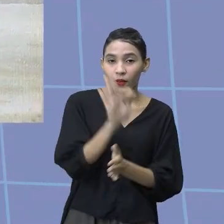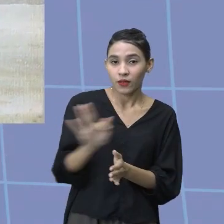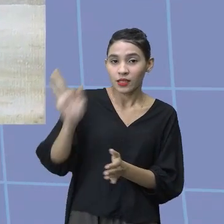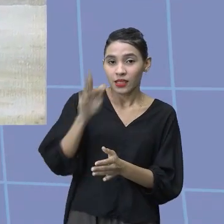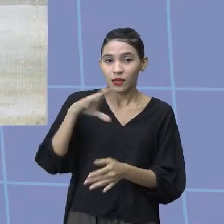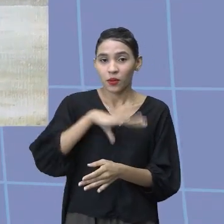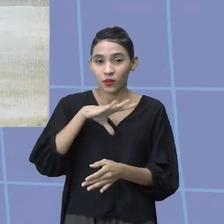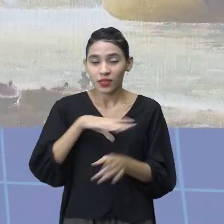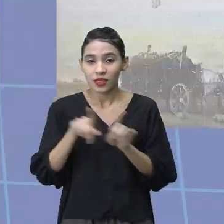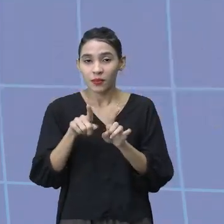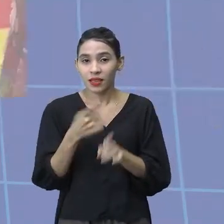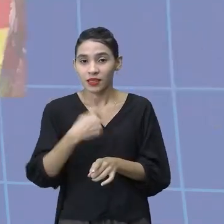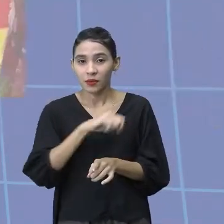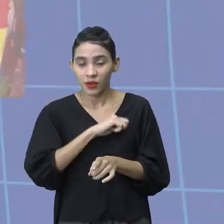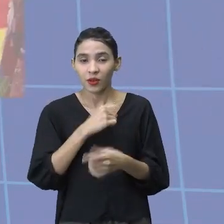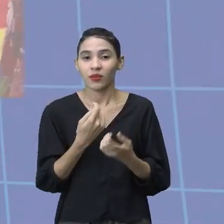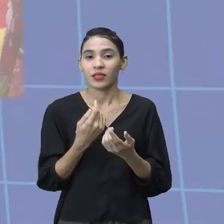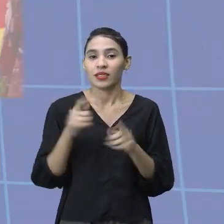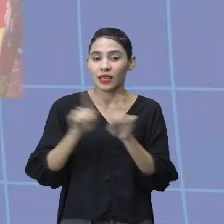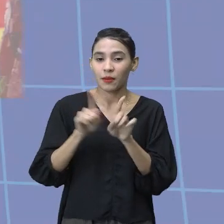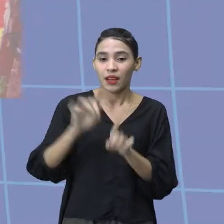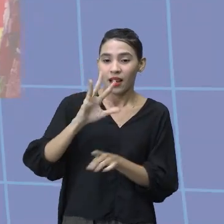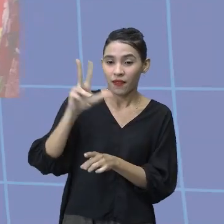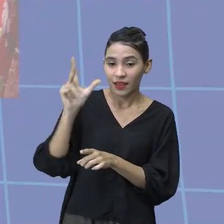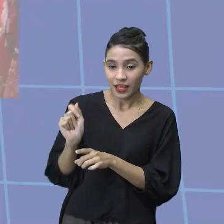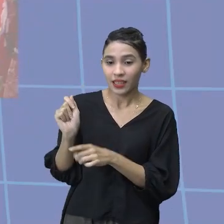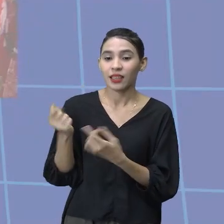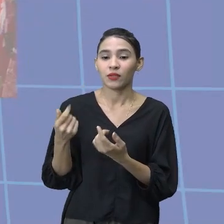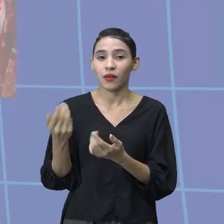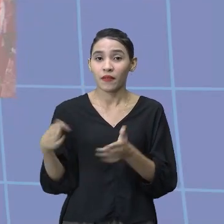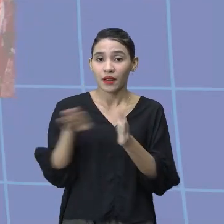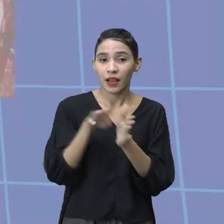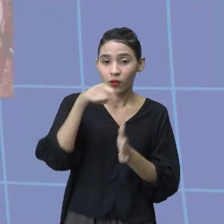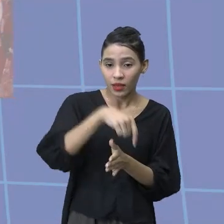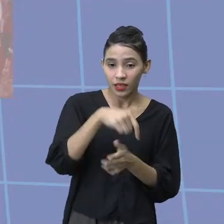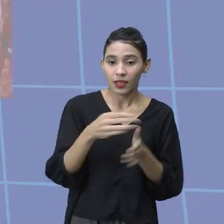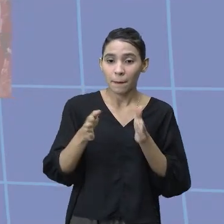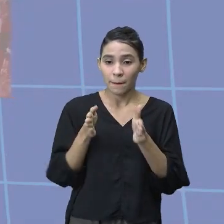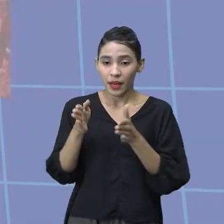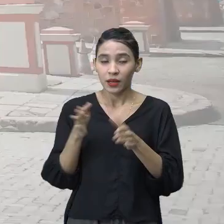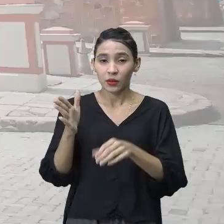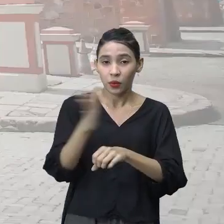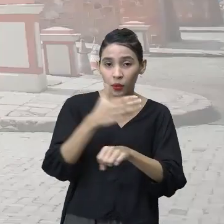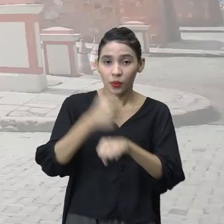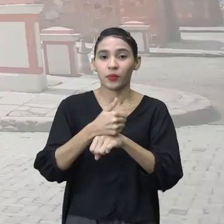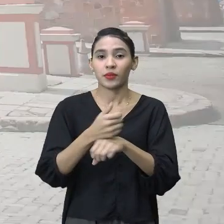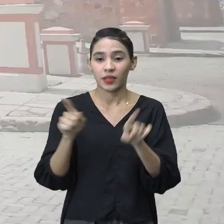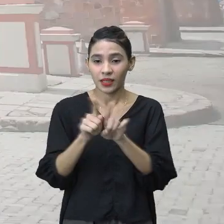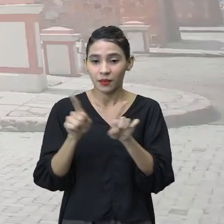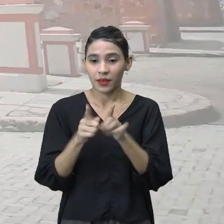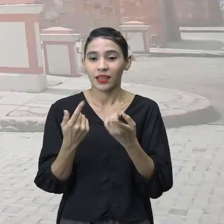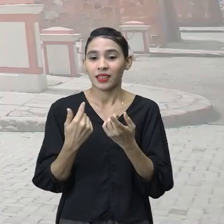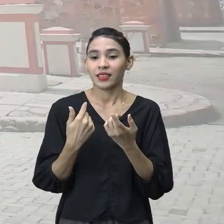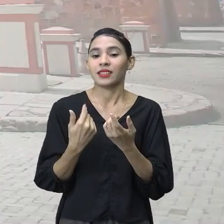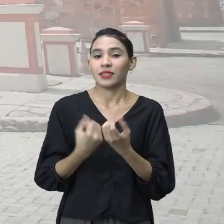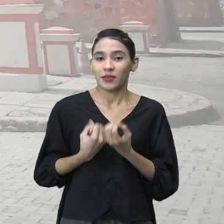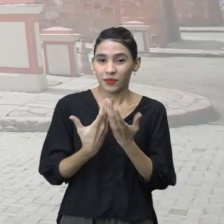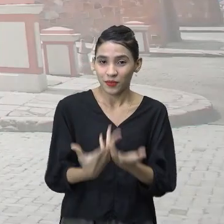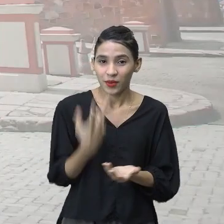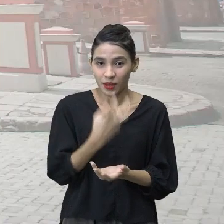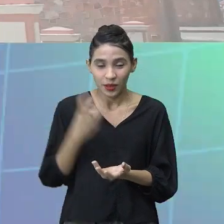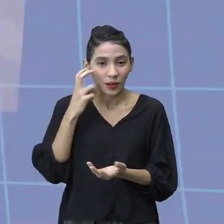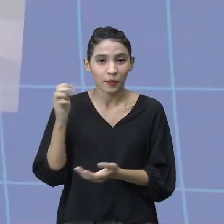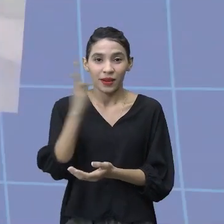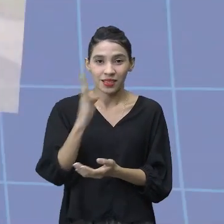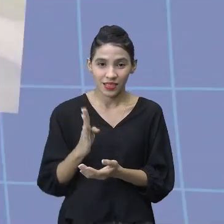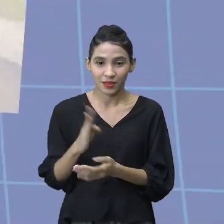portugueses e espanhóis, tanto os africanos que vieram para cá no período da colonização, também deixaram sua contribuição para o